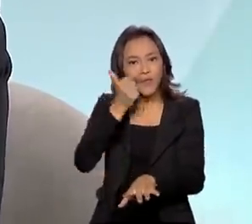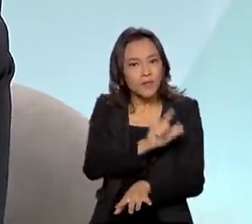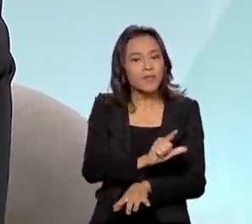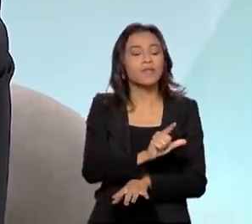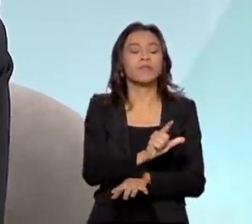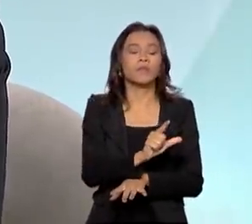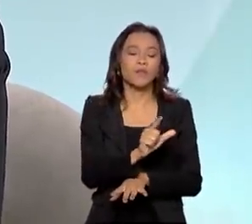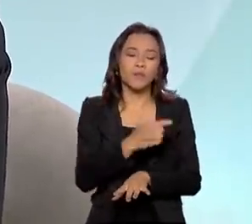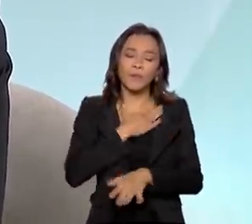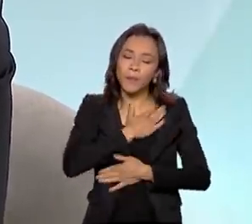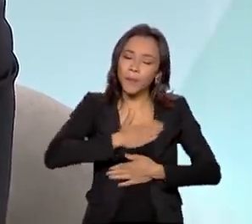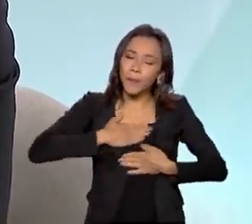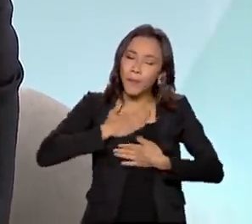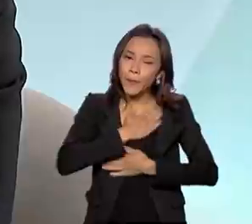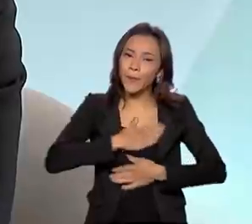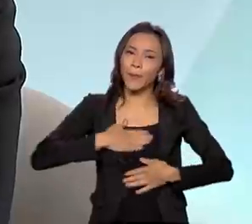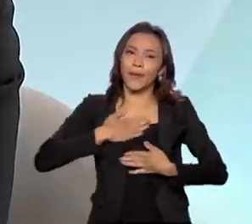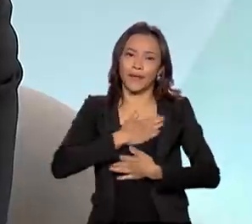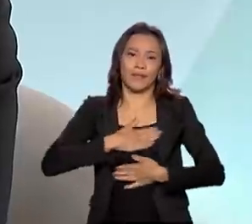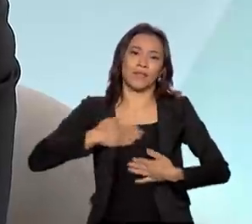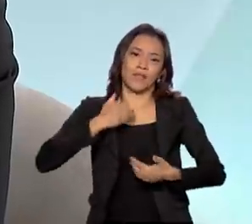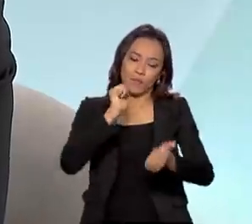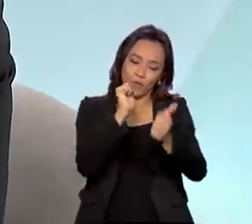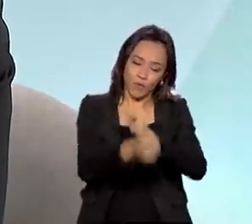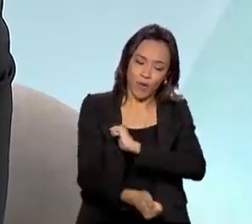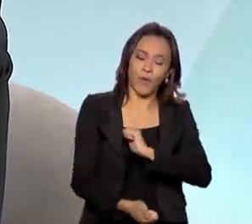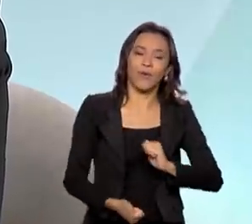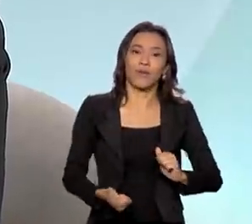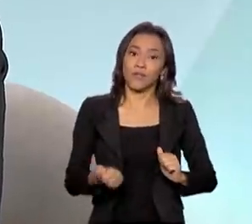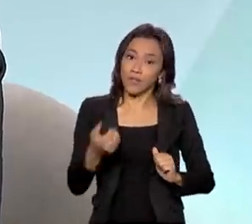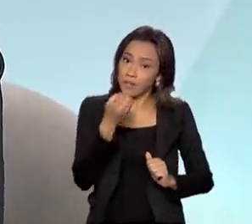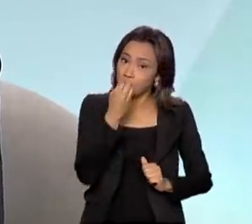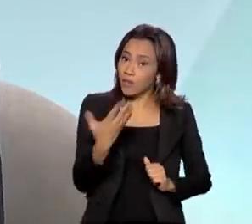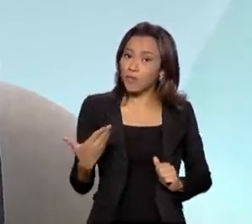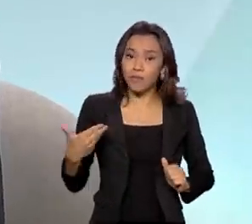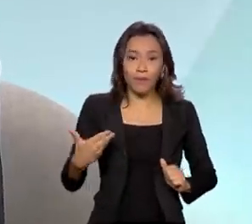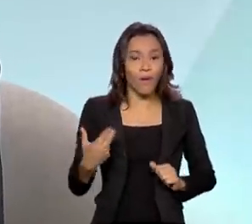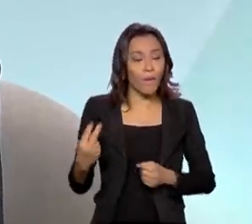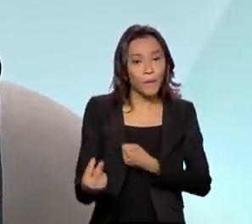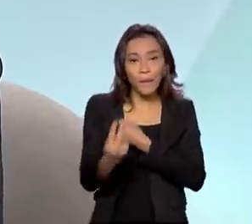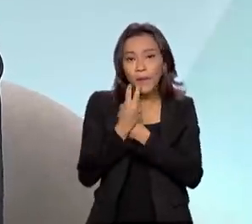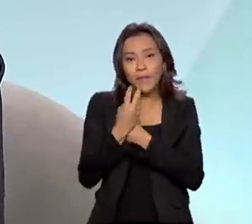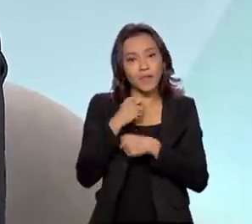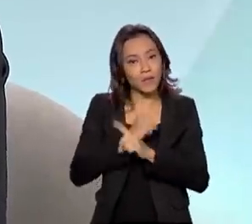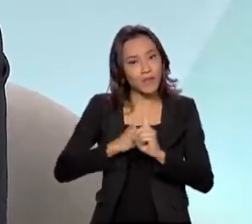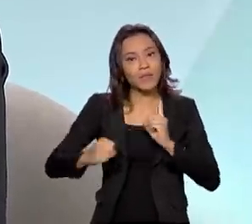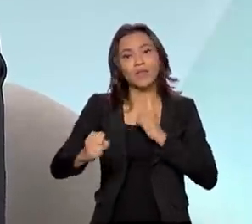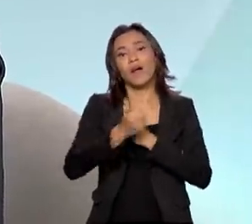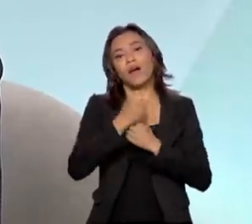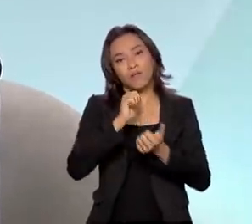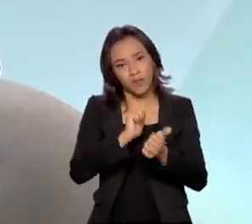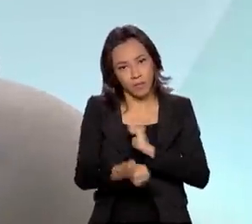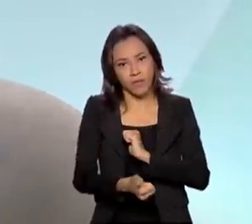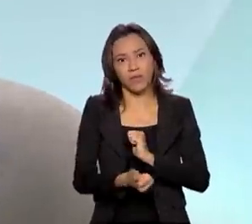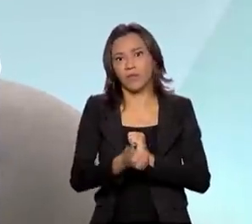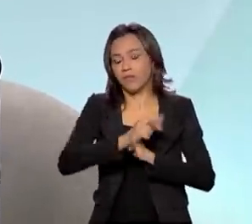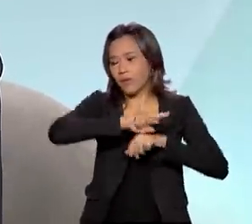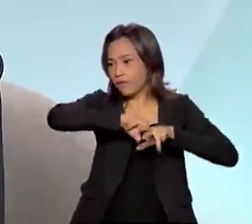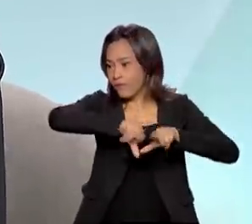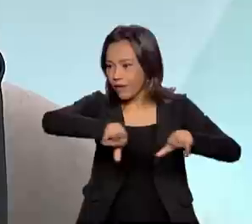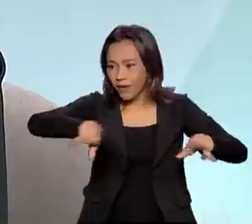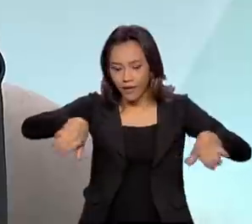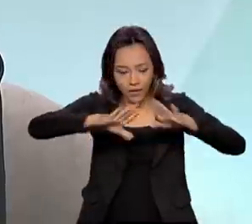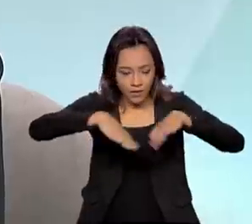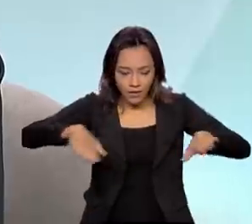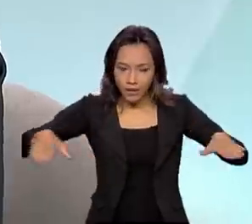o gosto pelo esporte, a atividade virtuosa, inclusive, como forma de proteção social e de promoção para muitas de nossas